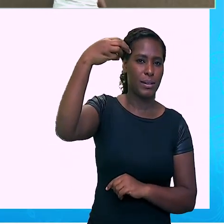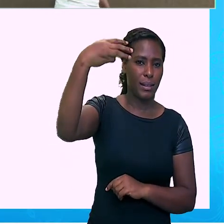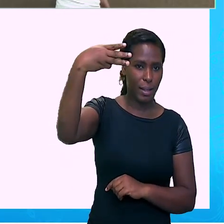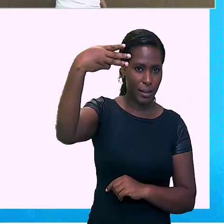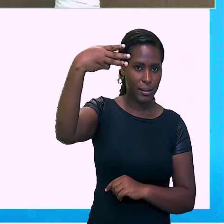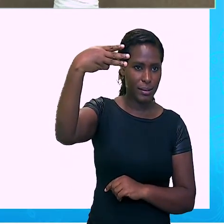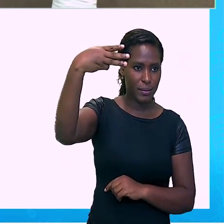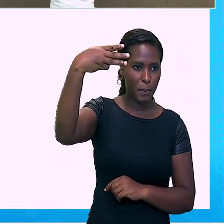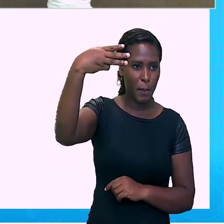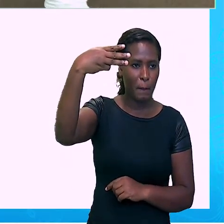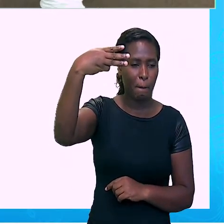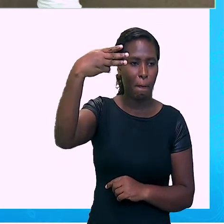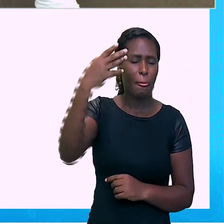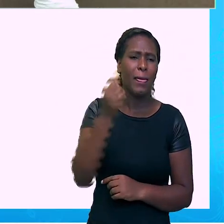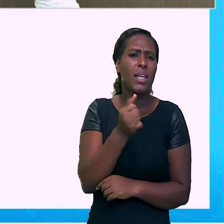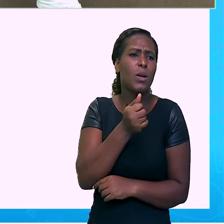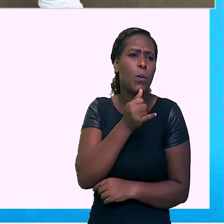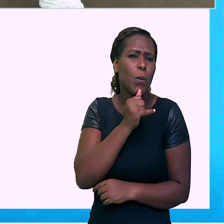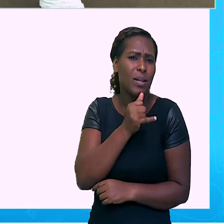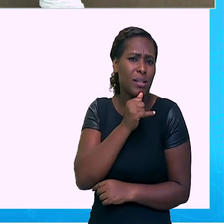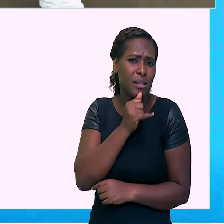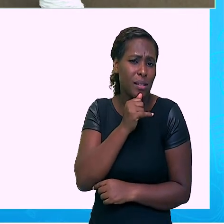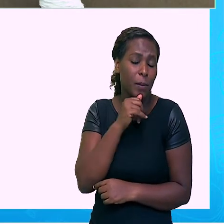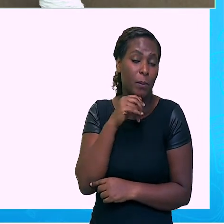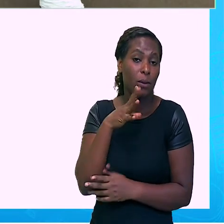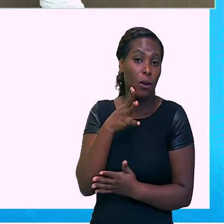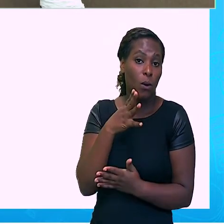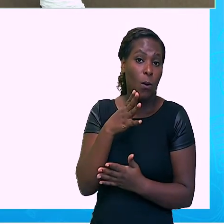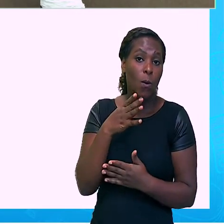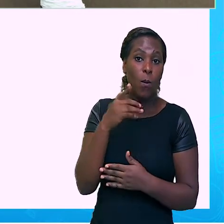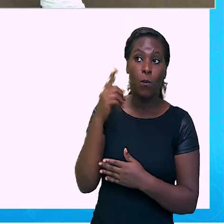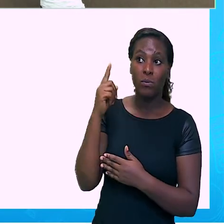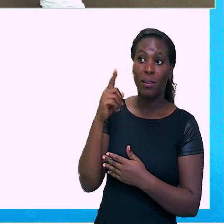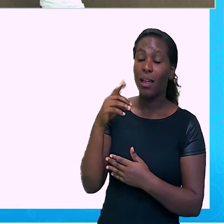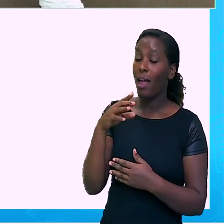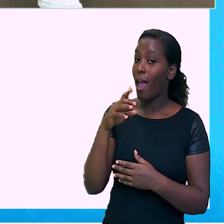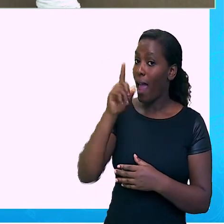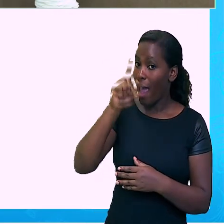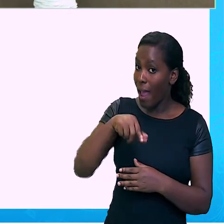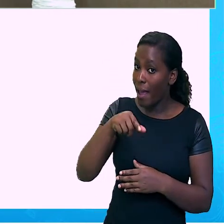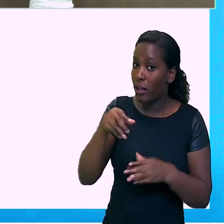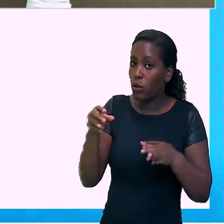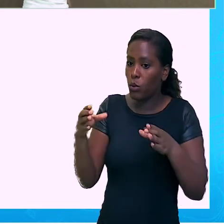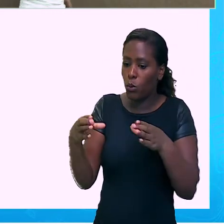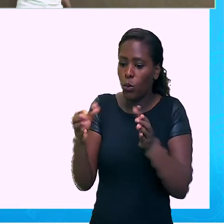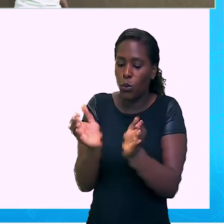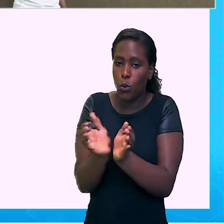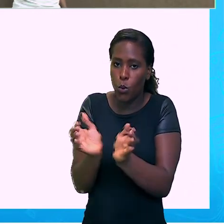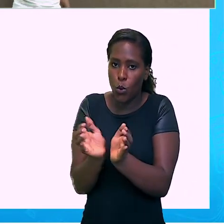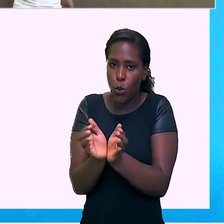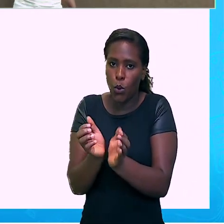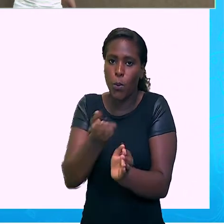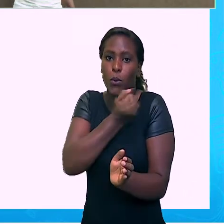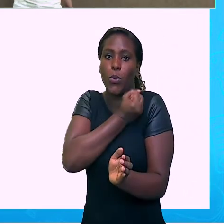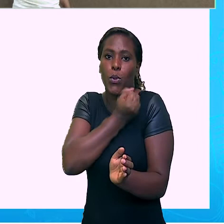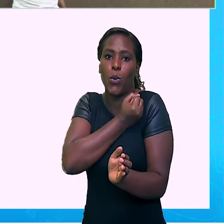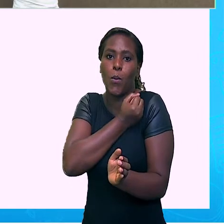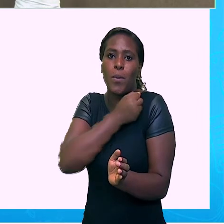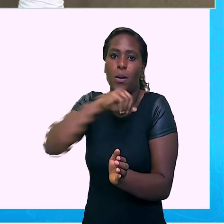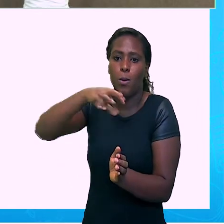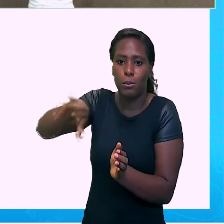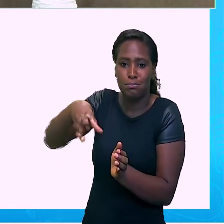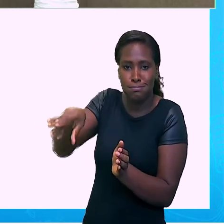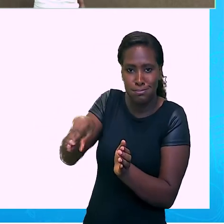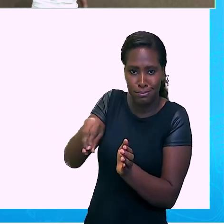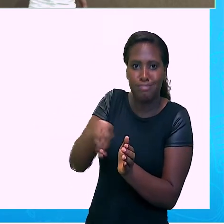exemplo, nós estamos estudando o conjunto dos números racionais. Existe um um aqui. Como o expoente